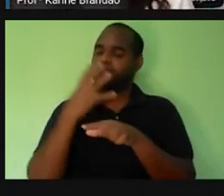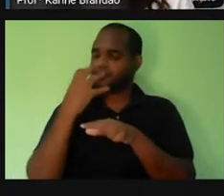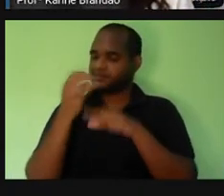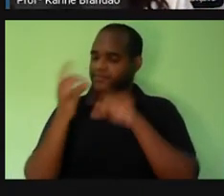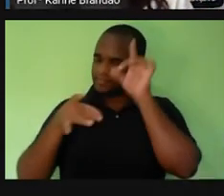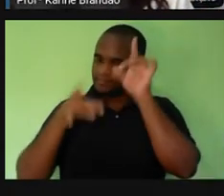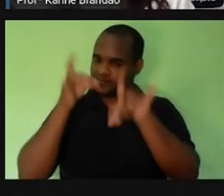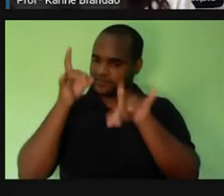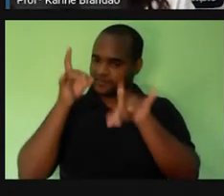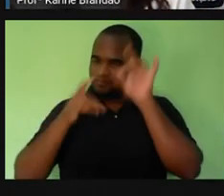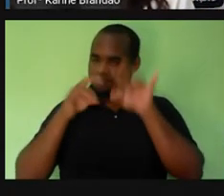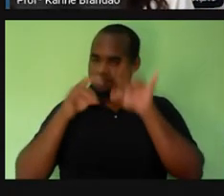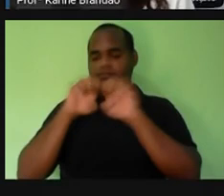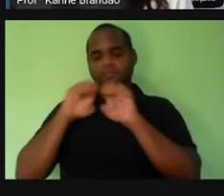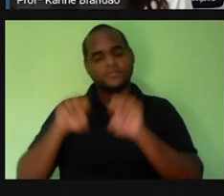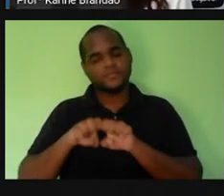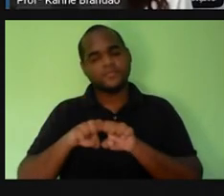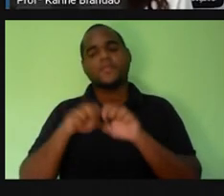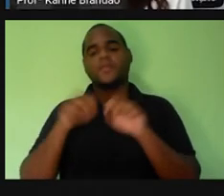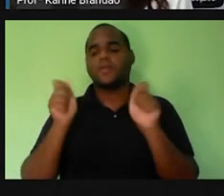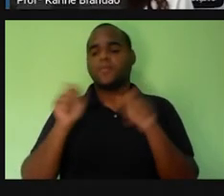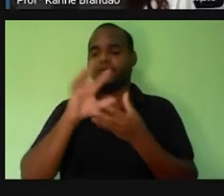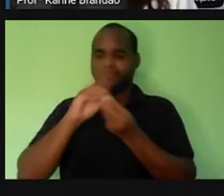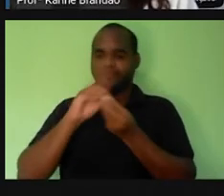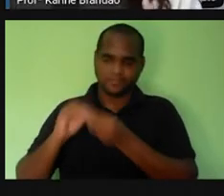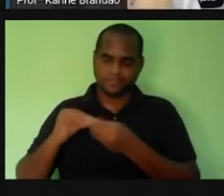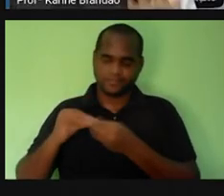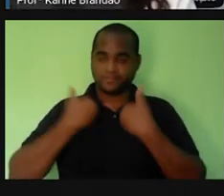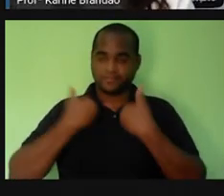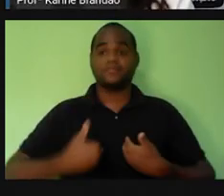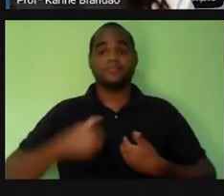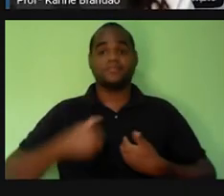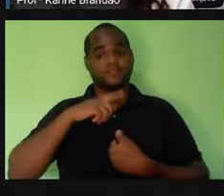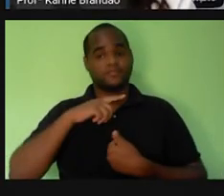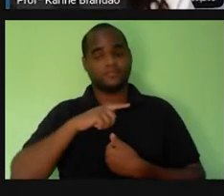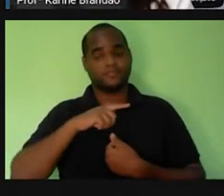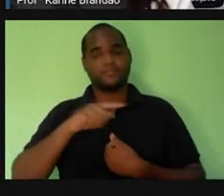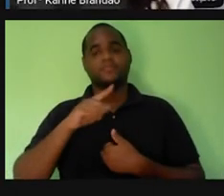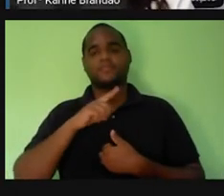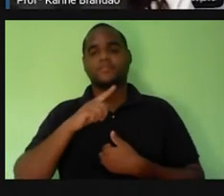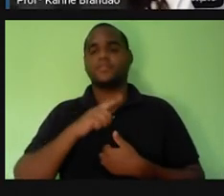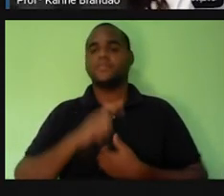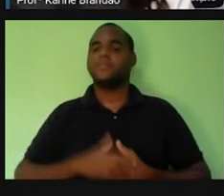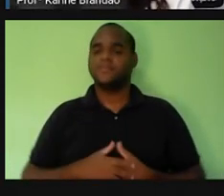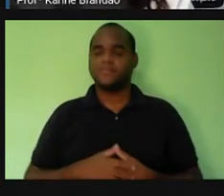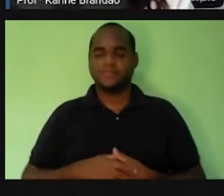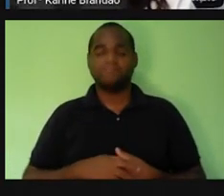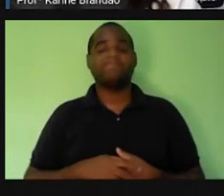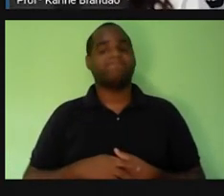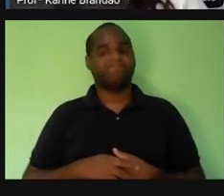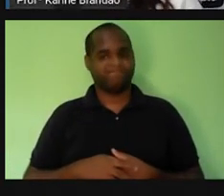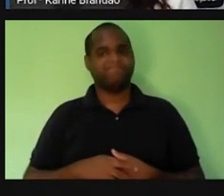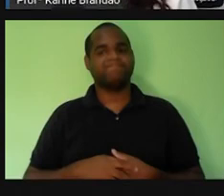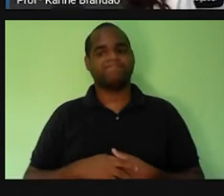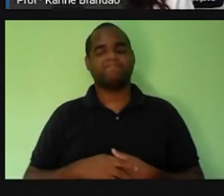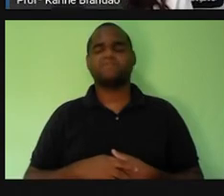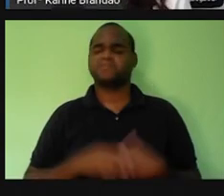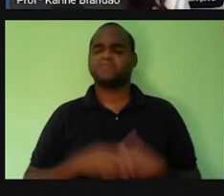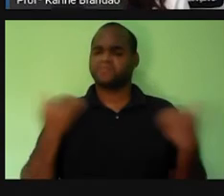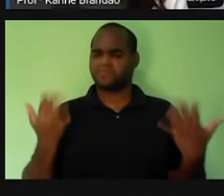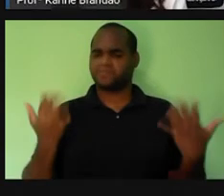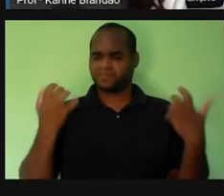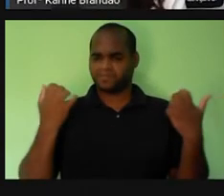outros estruturas, né? Mais complexas do nosso corpo, devolver pro ambiente o quê? O gás carbônico, tá? Então,